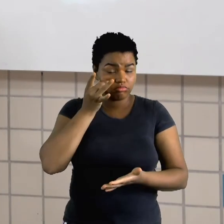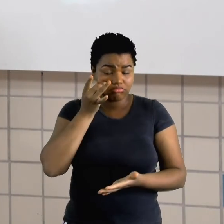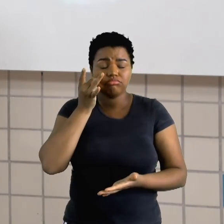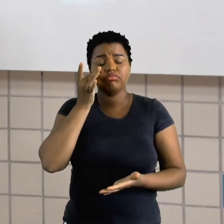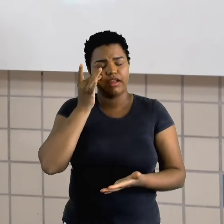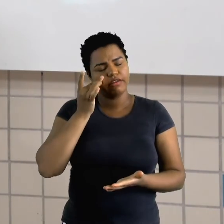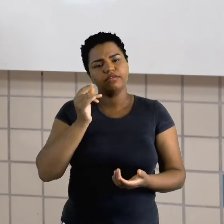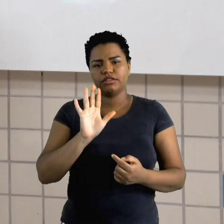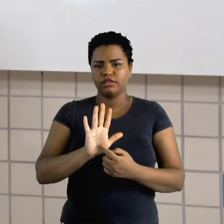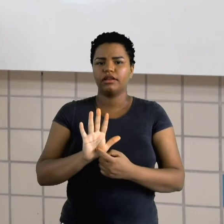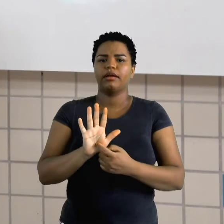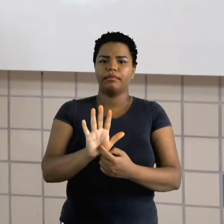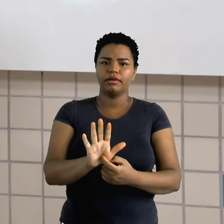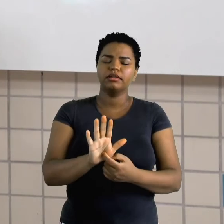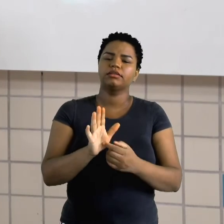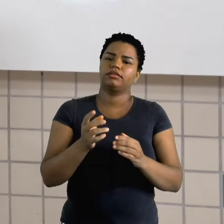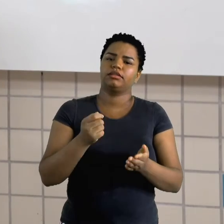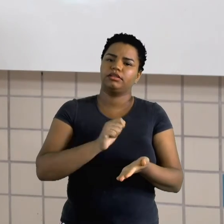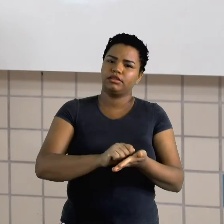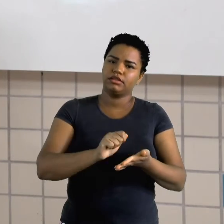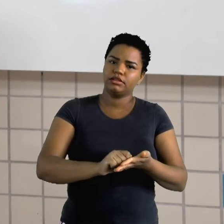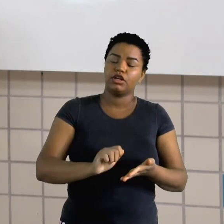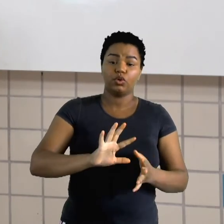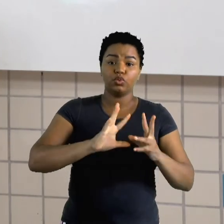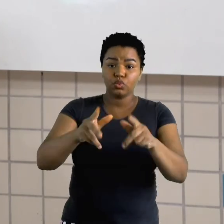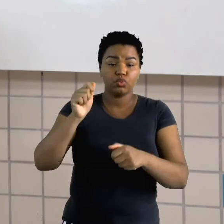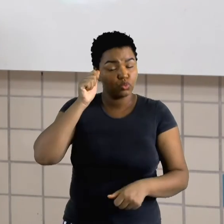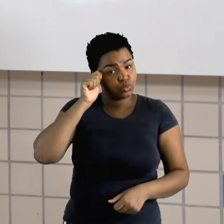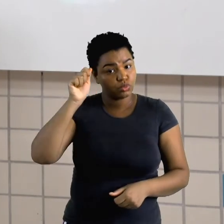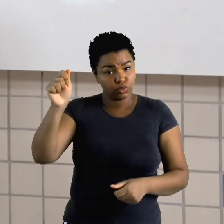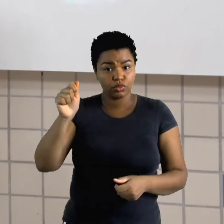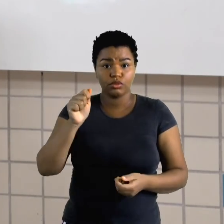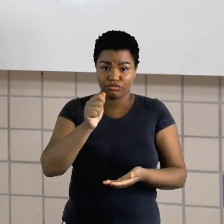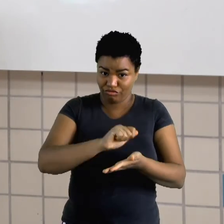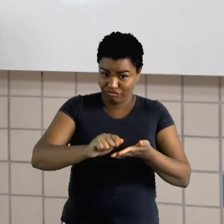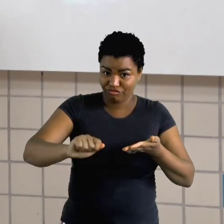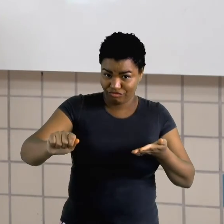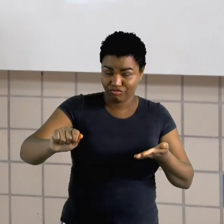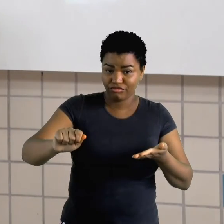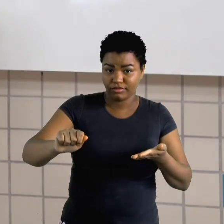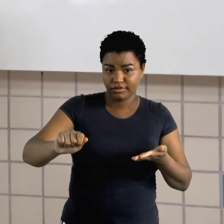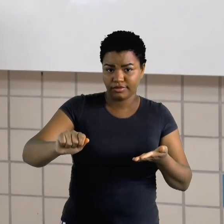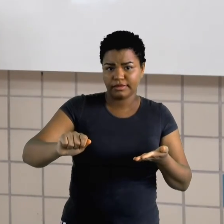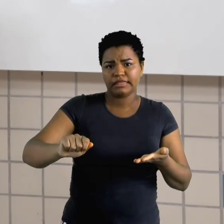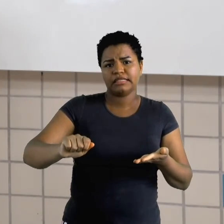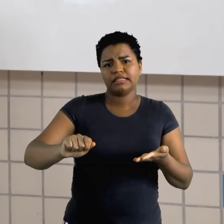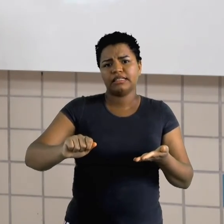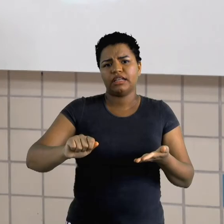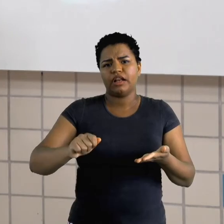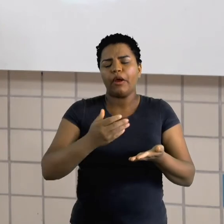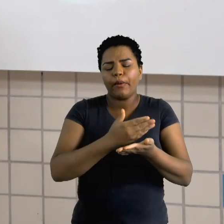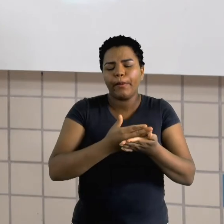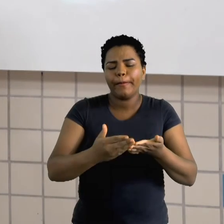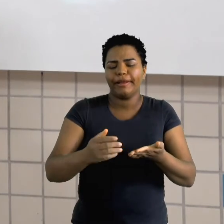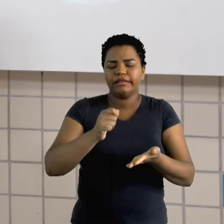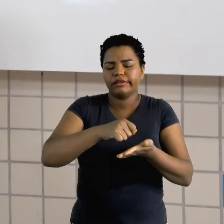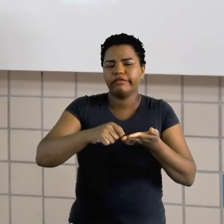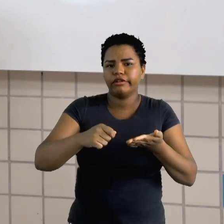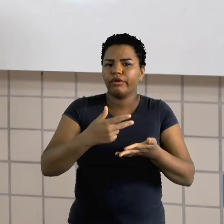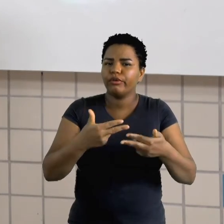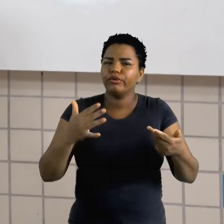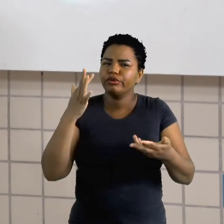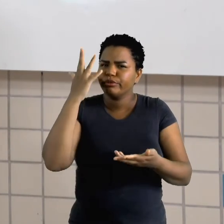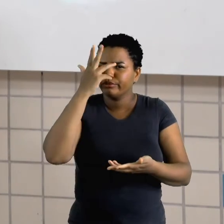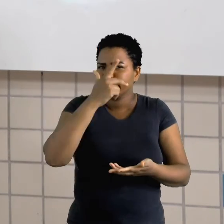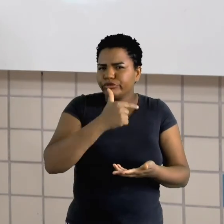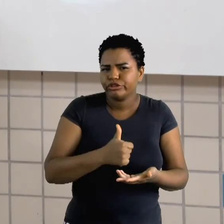apresenta a sua escrita. Todo escritor, um bom escritor, não comece escrevendo coisas lindas. Ele começa escrevendo